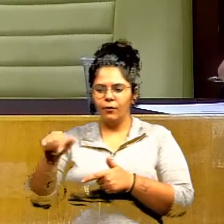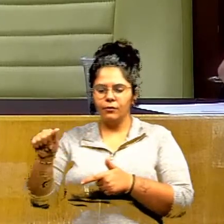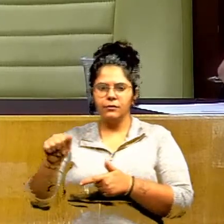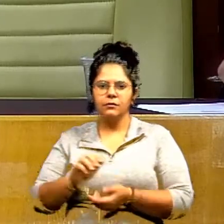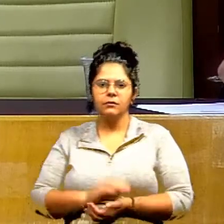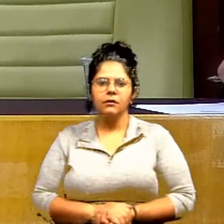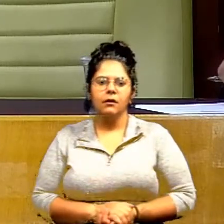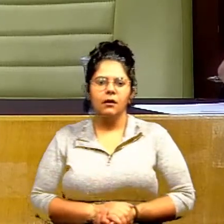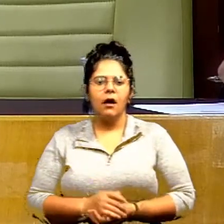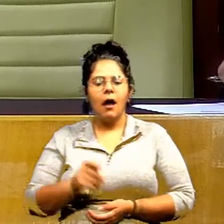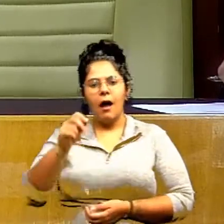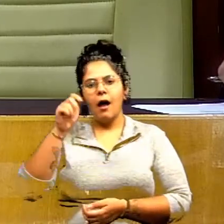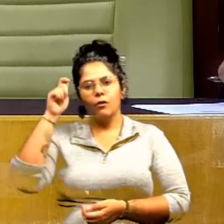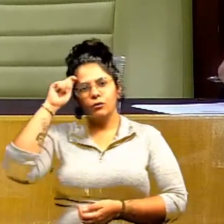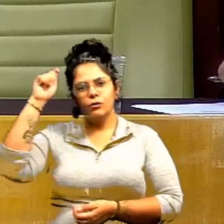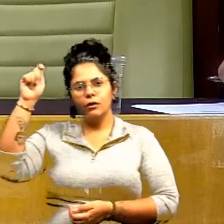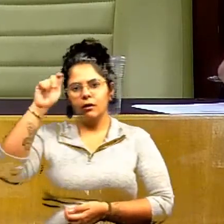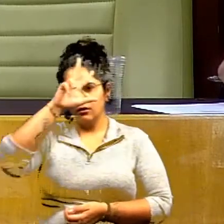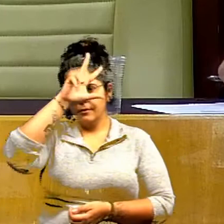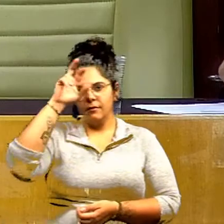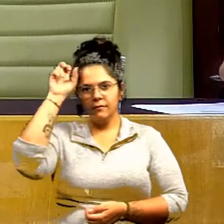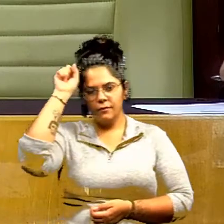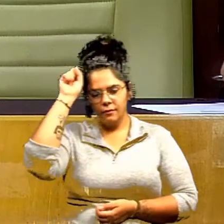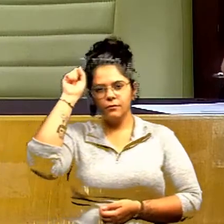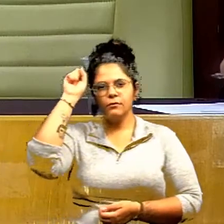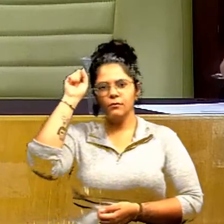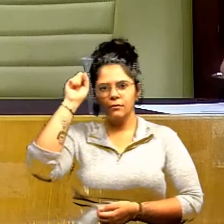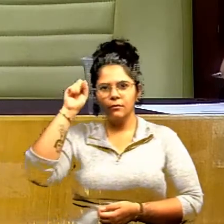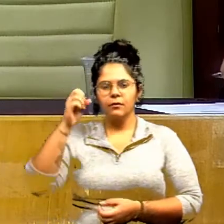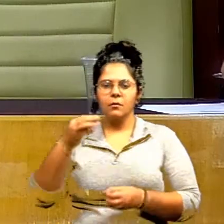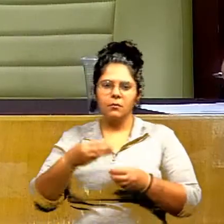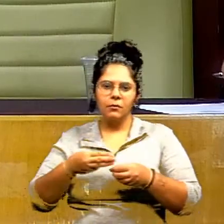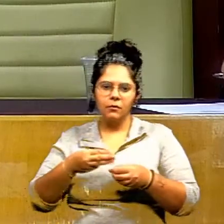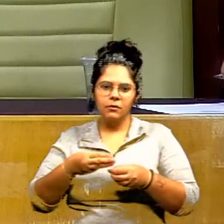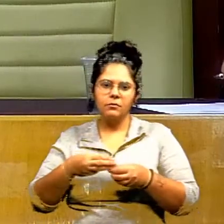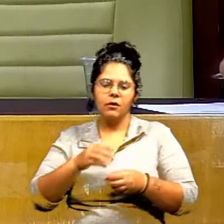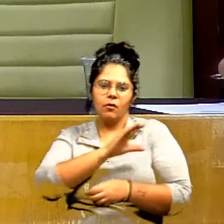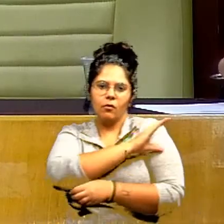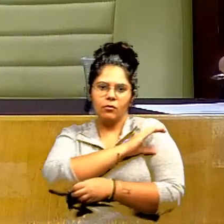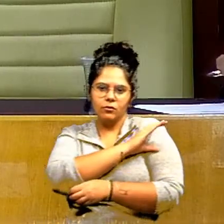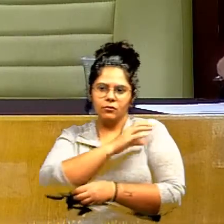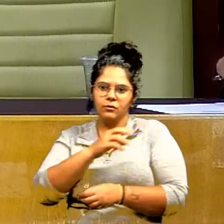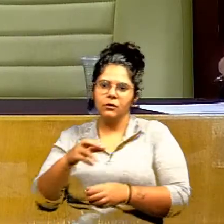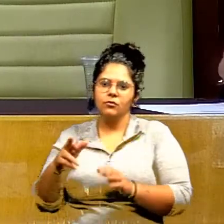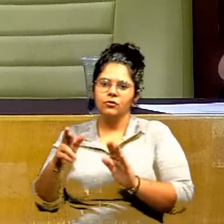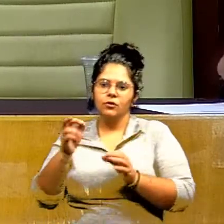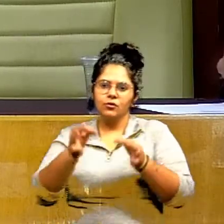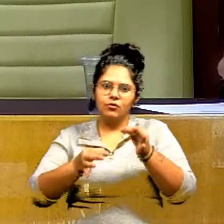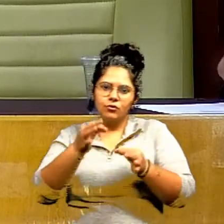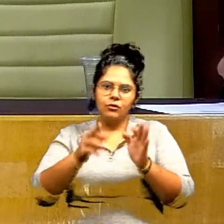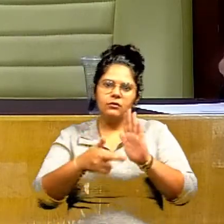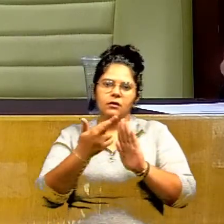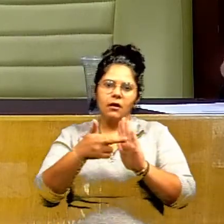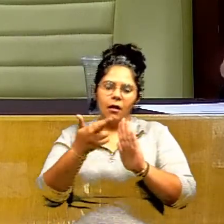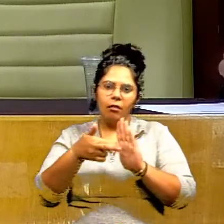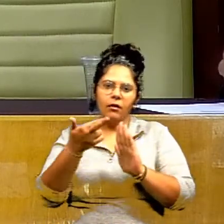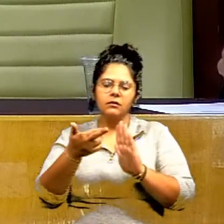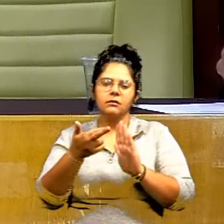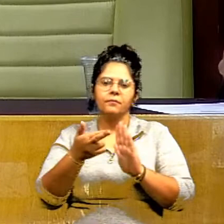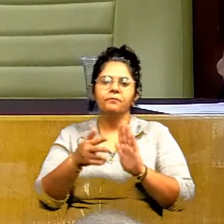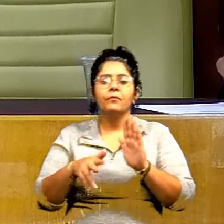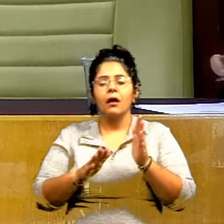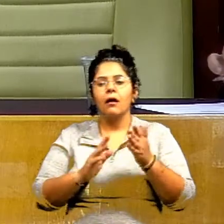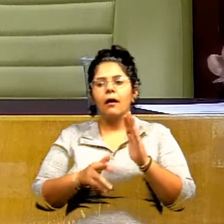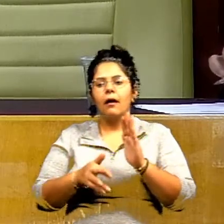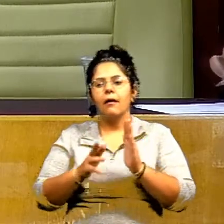Autoria, ao Prefeitura Municipal. A comissão passou pela Comissão de Constituição, Justiça e Redação, relator Wellington Peixoto. Conclusão